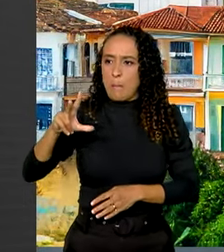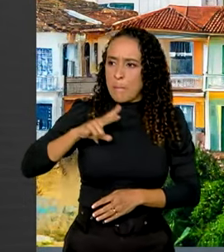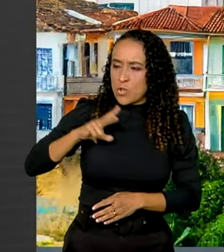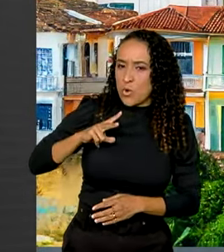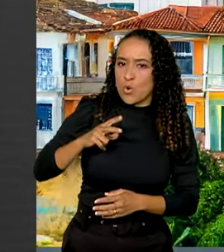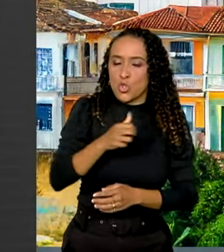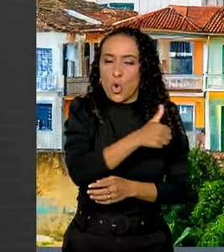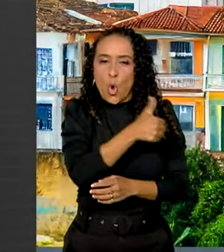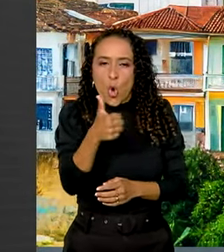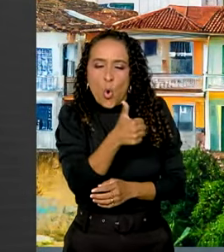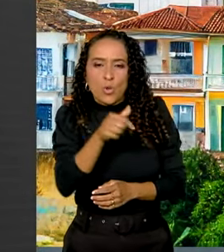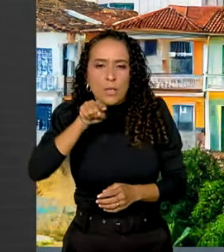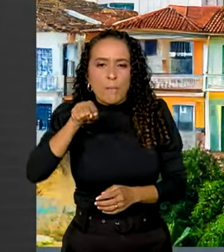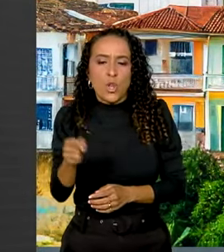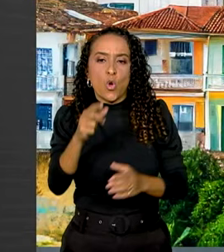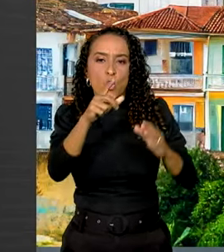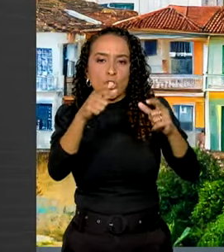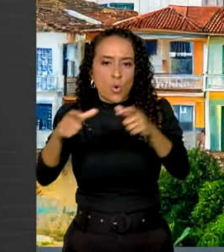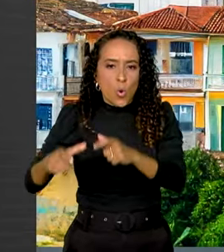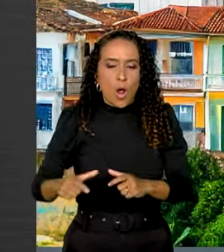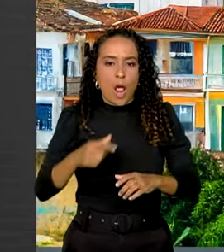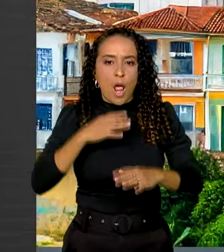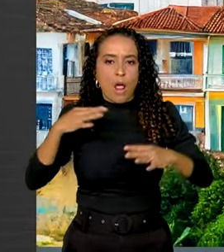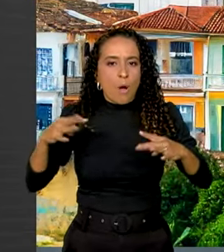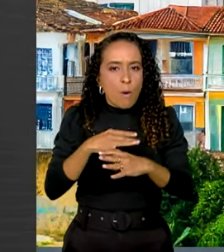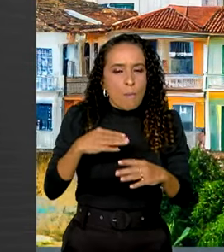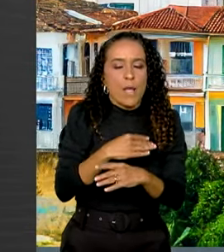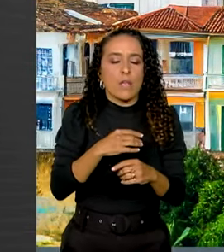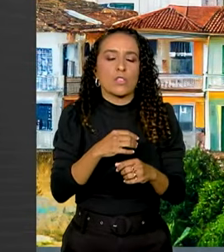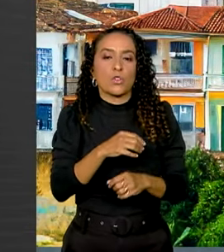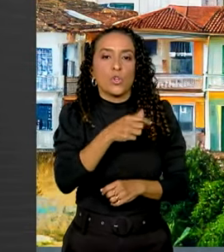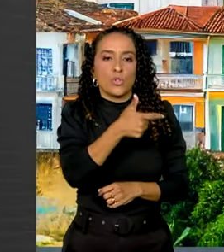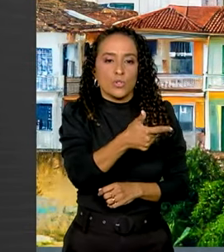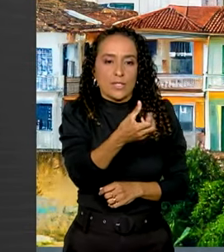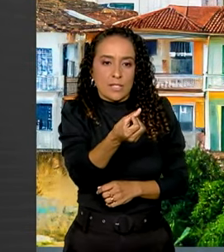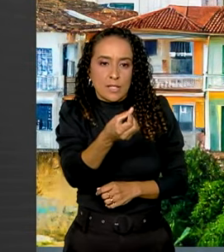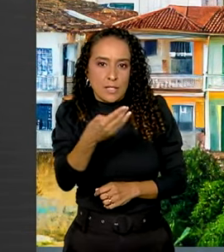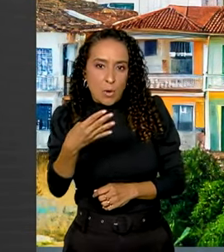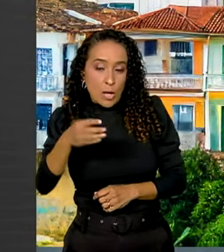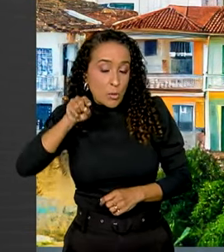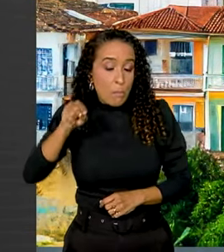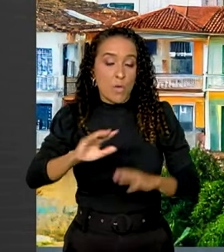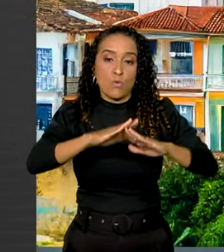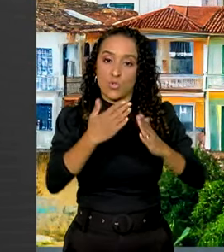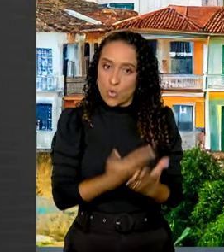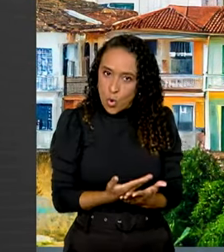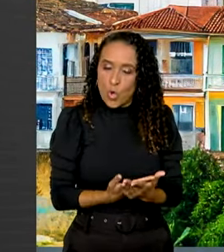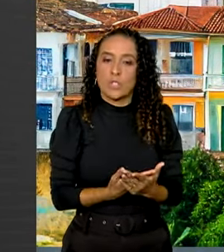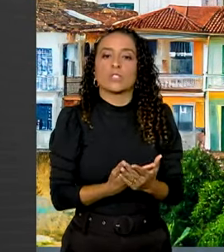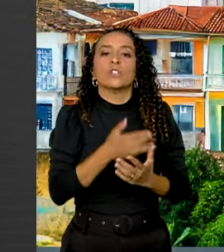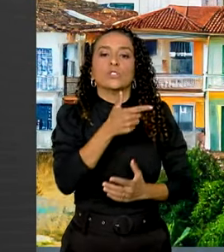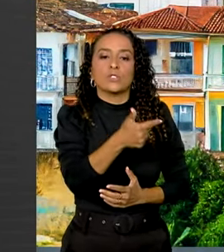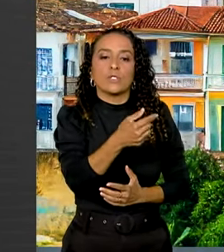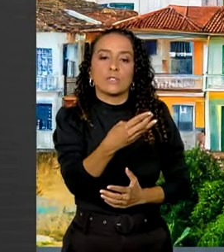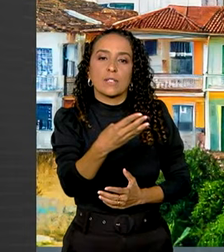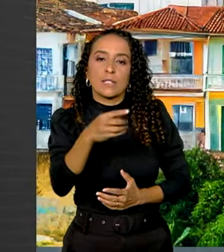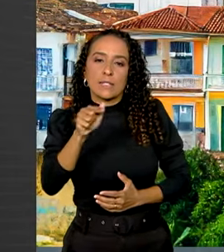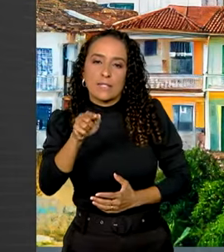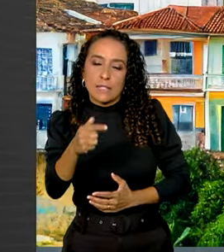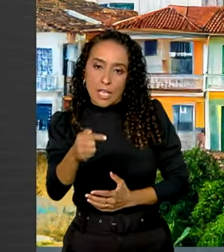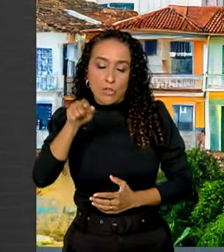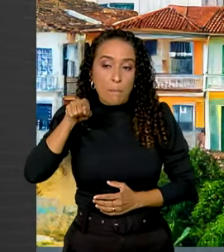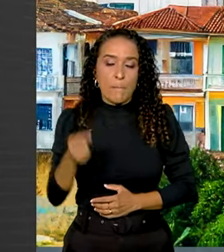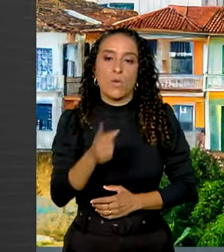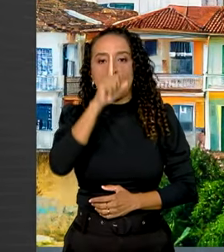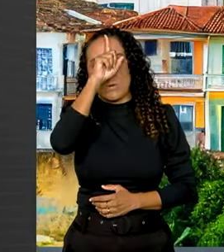11 milhões de estabelecimentos comerciais, 264 mil escolas, 247 mil